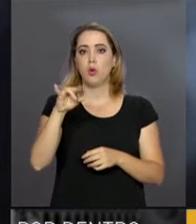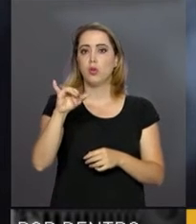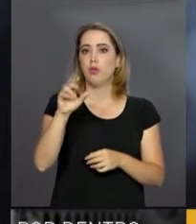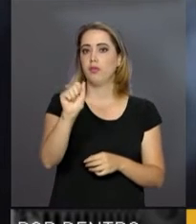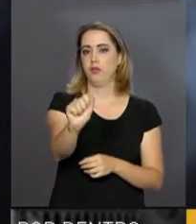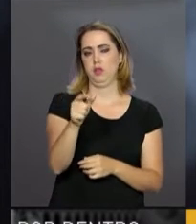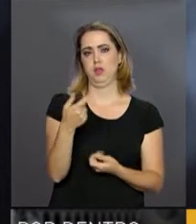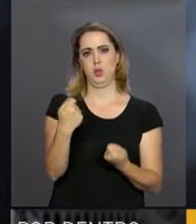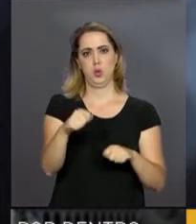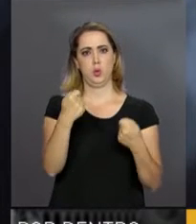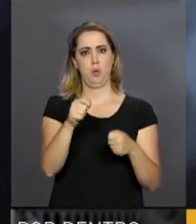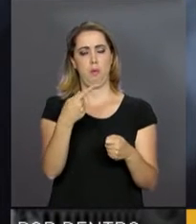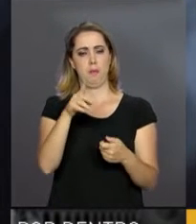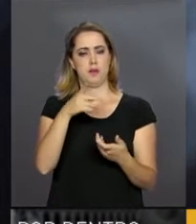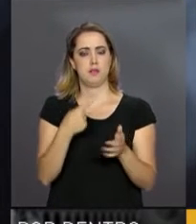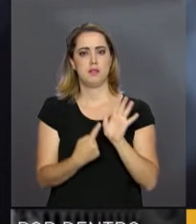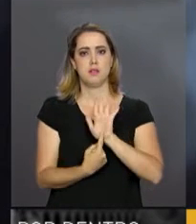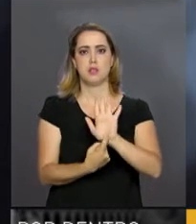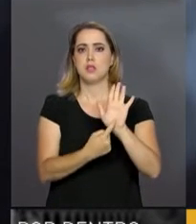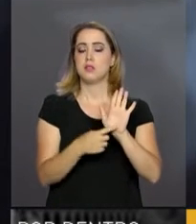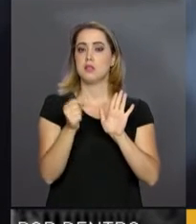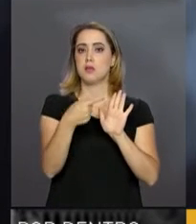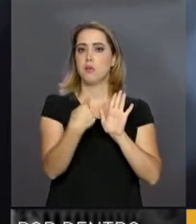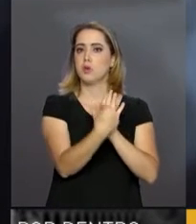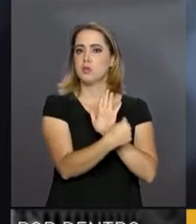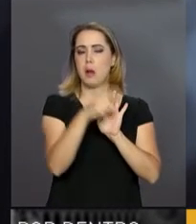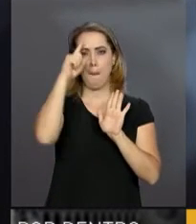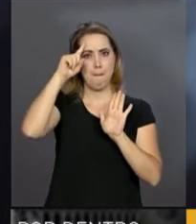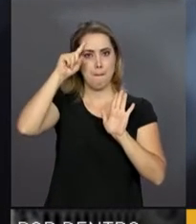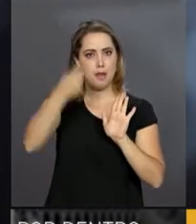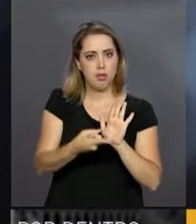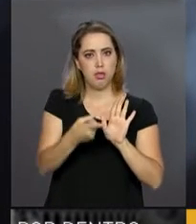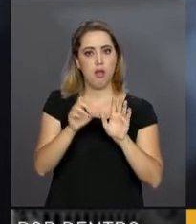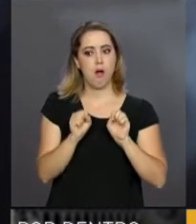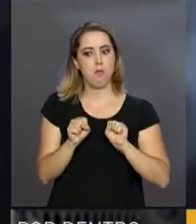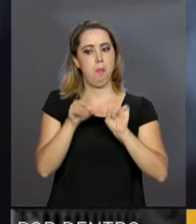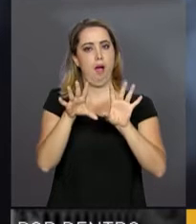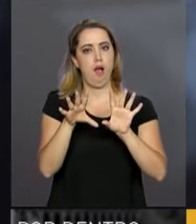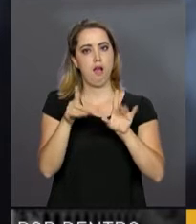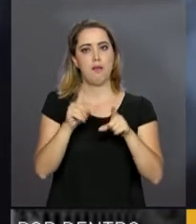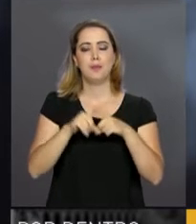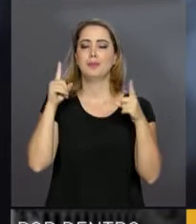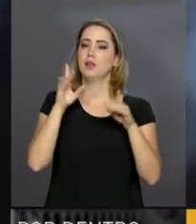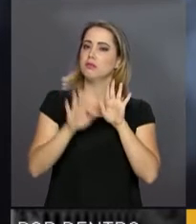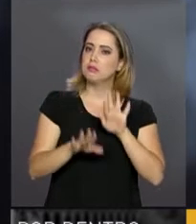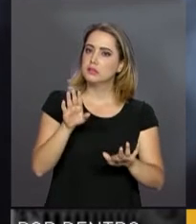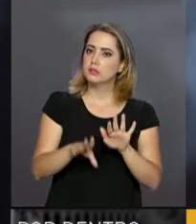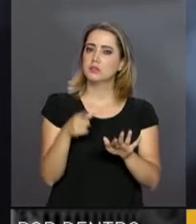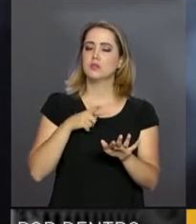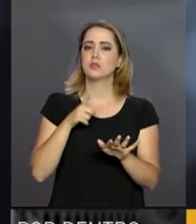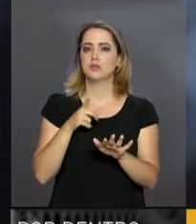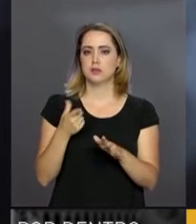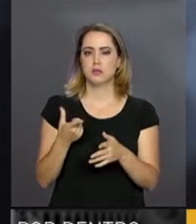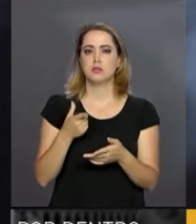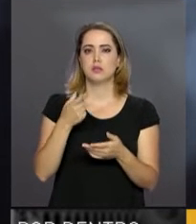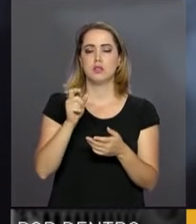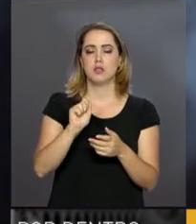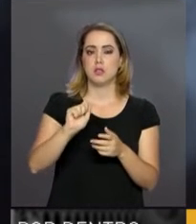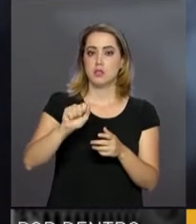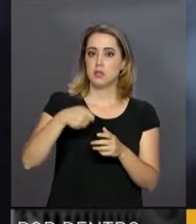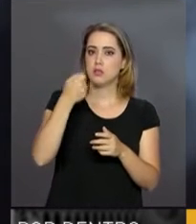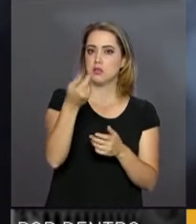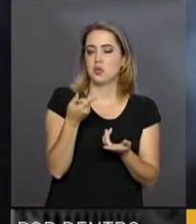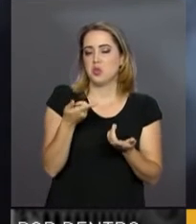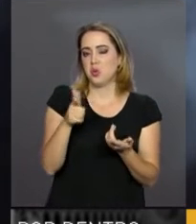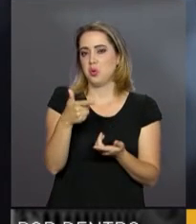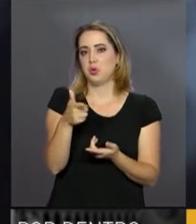sinalização que determine acender o farol. Contudo, algumas rodovias podem trazer sinalizações não